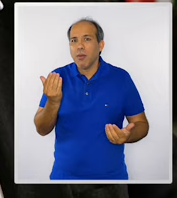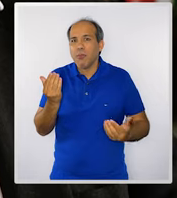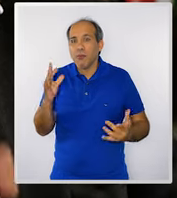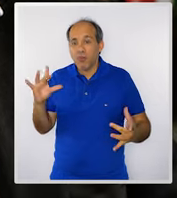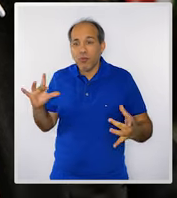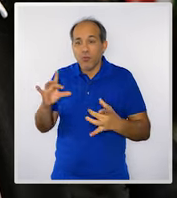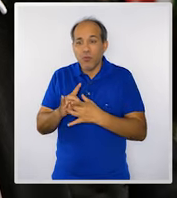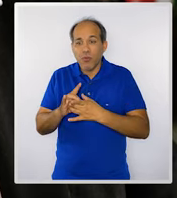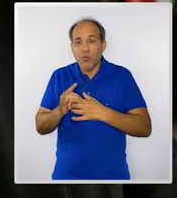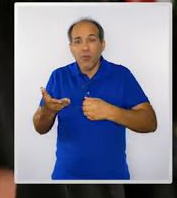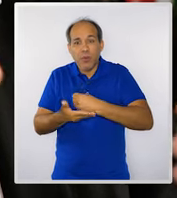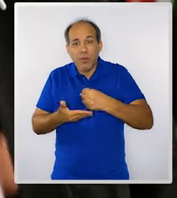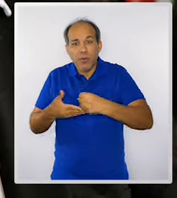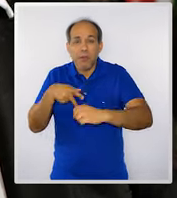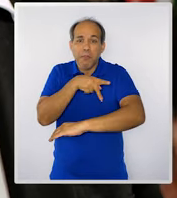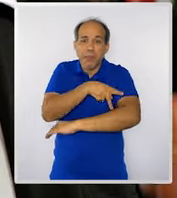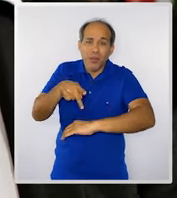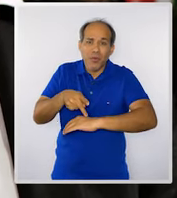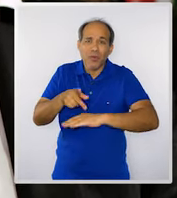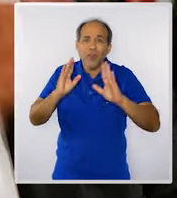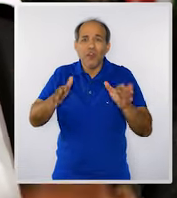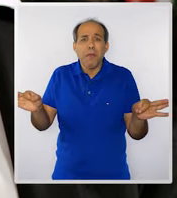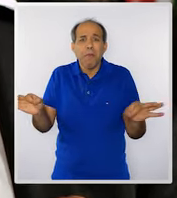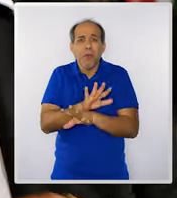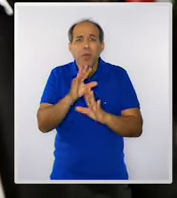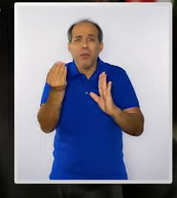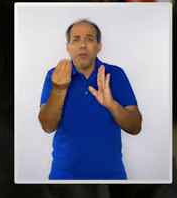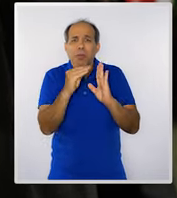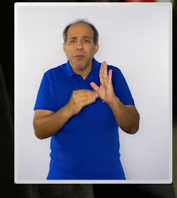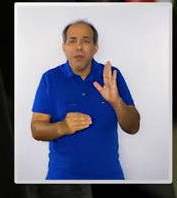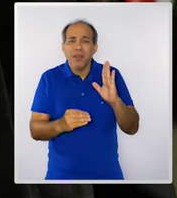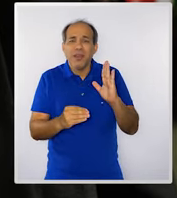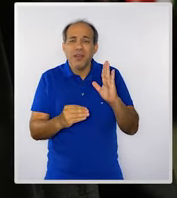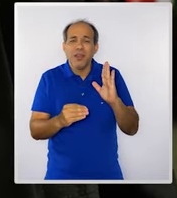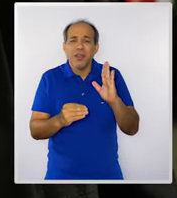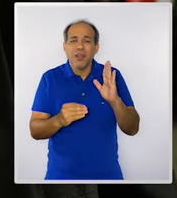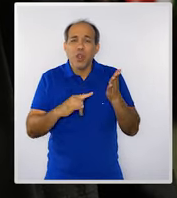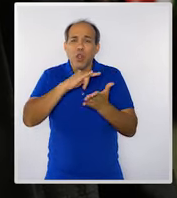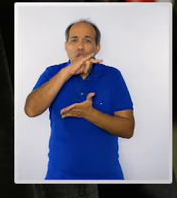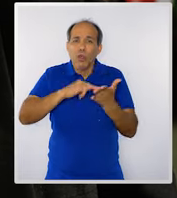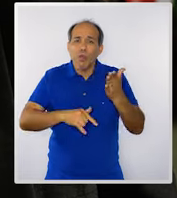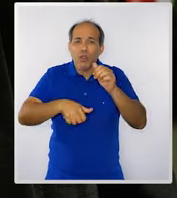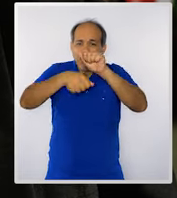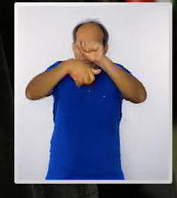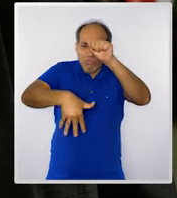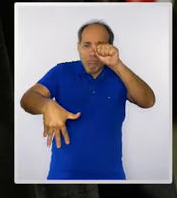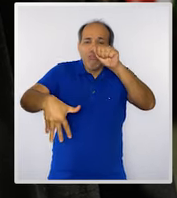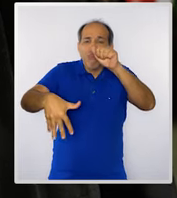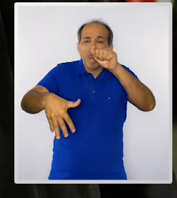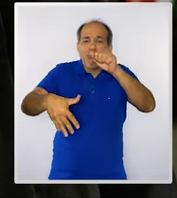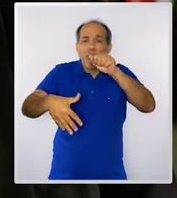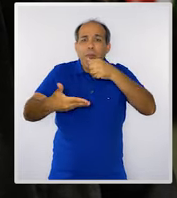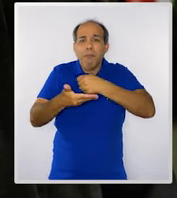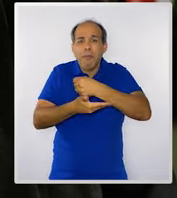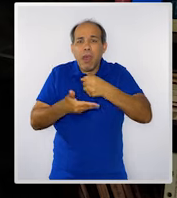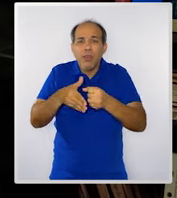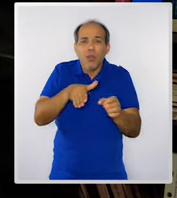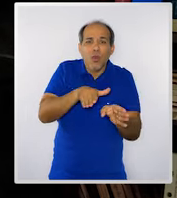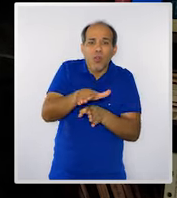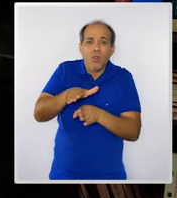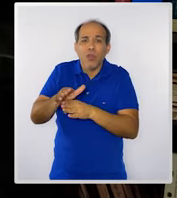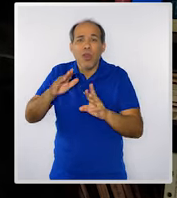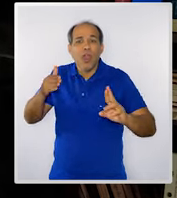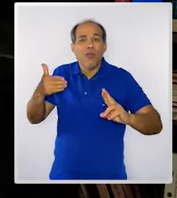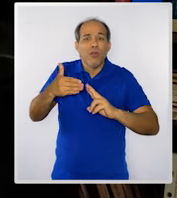fundamentação pedagógica, você já tem prescrito nas diretrizes, nas matrizes de referências,